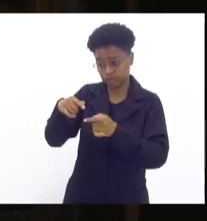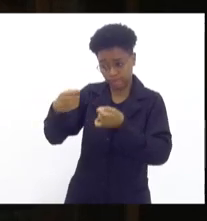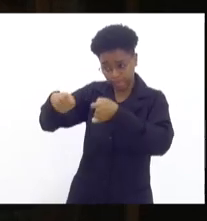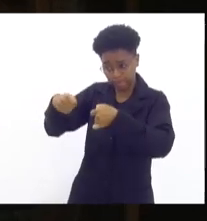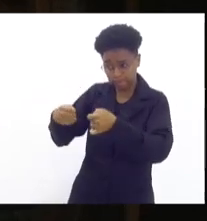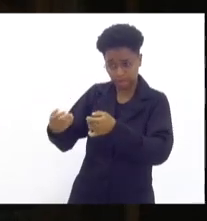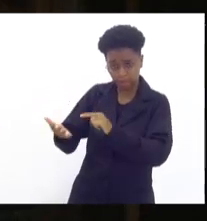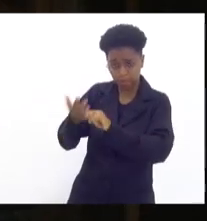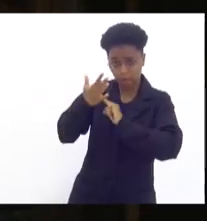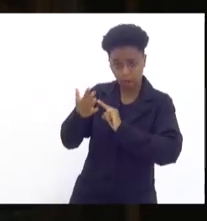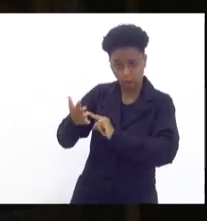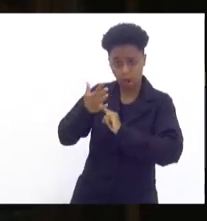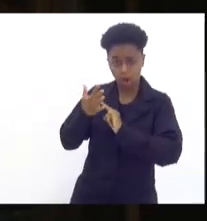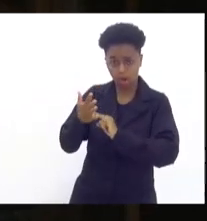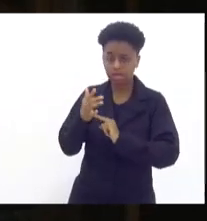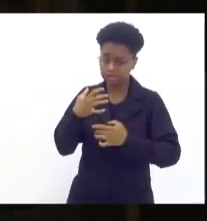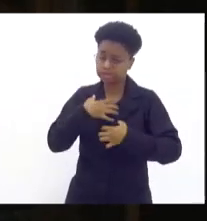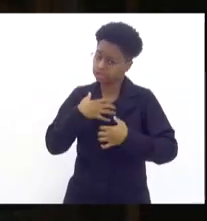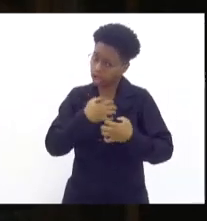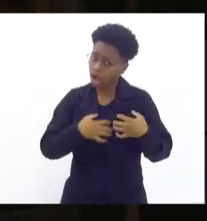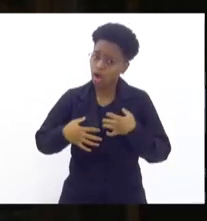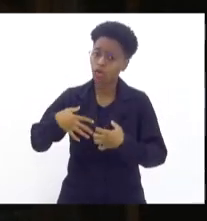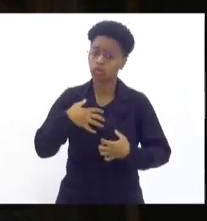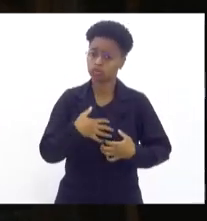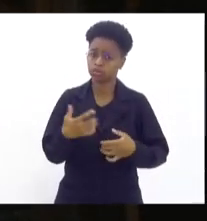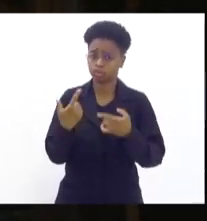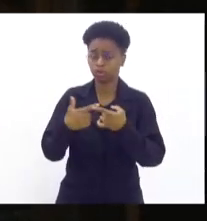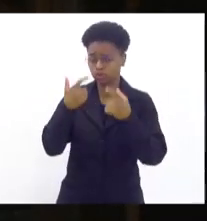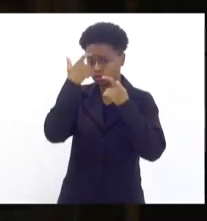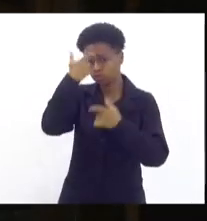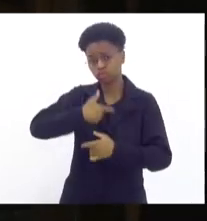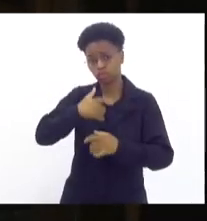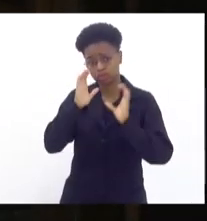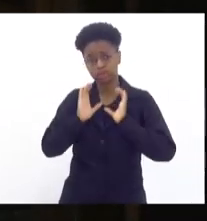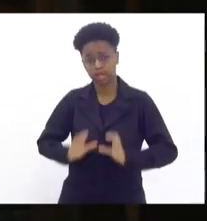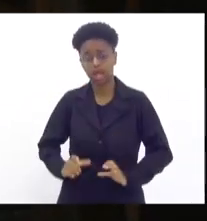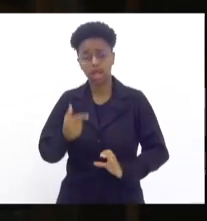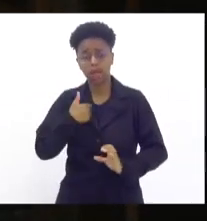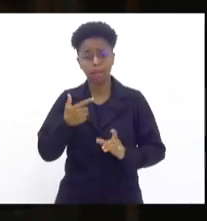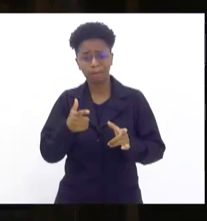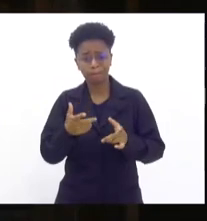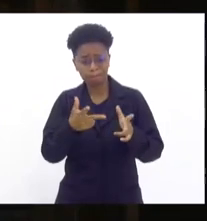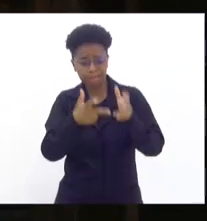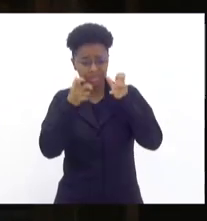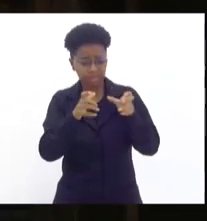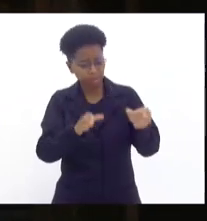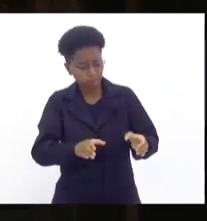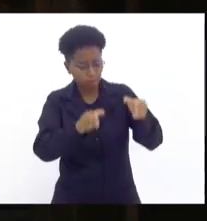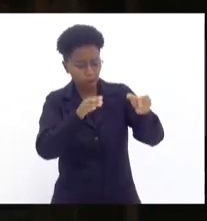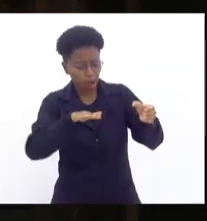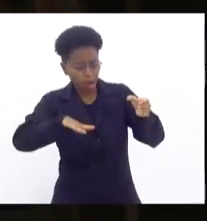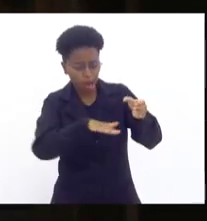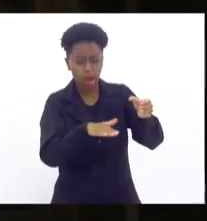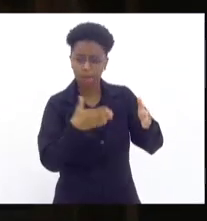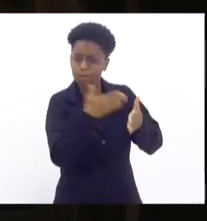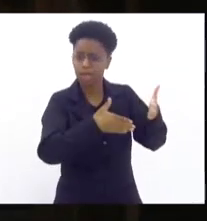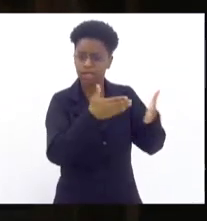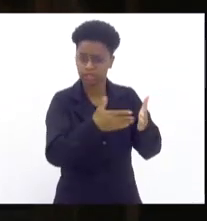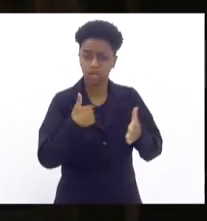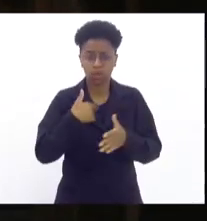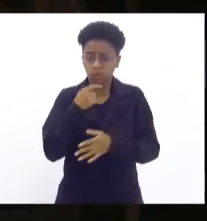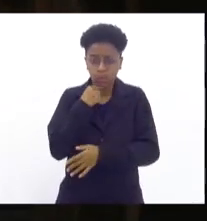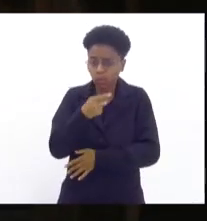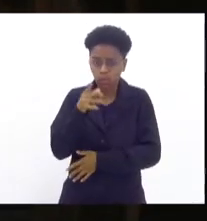para mim me angustiam como cidadão. Quando eu vejo uma barricada, eu perco o sono. Quando um delegado manda para mim um